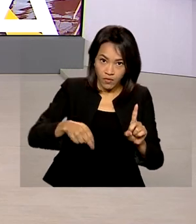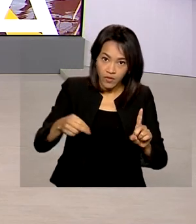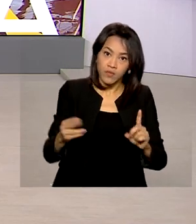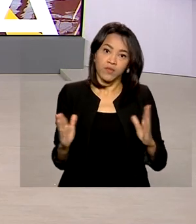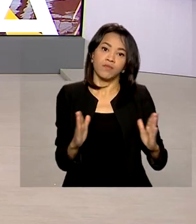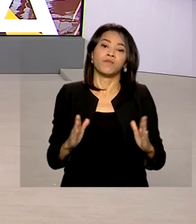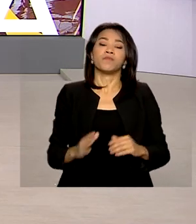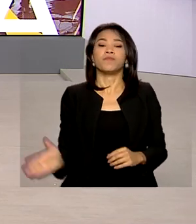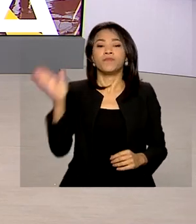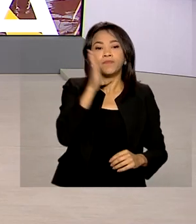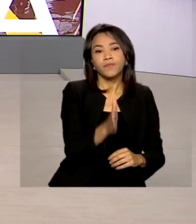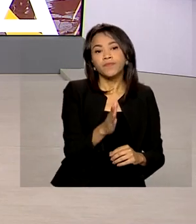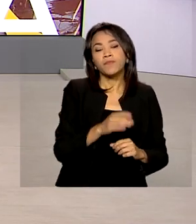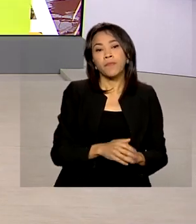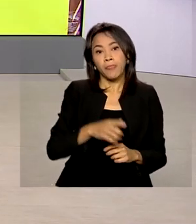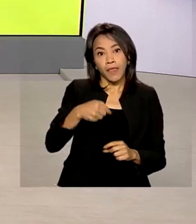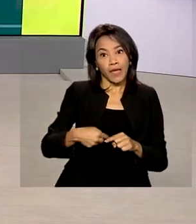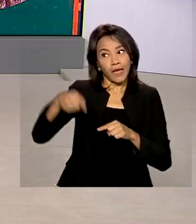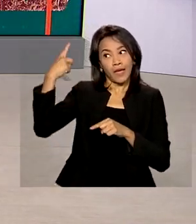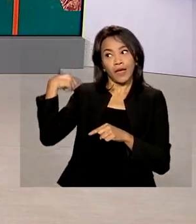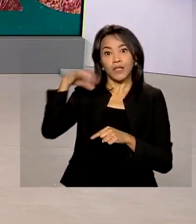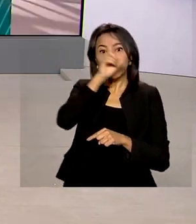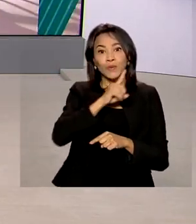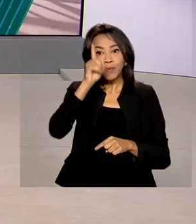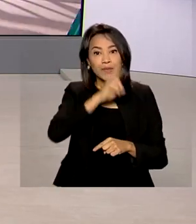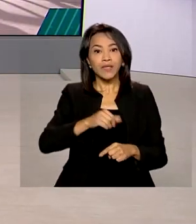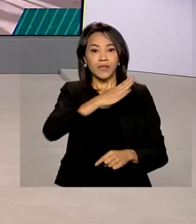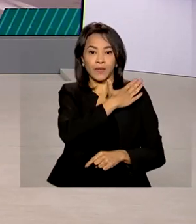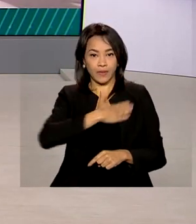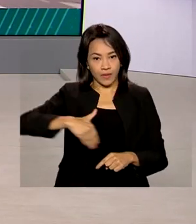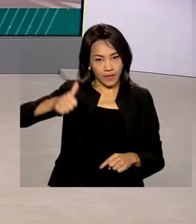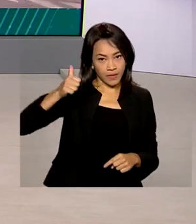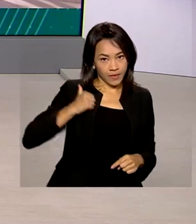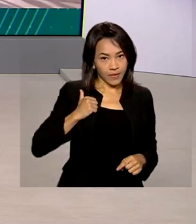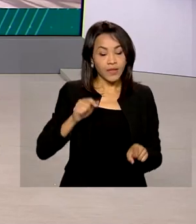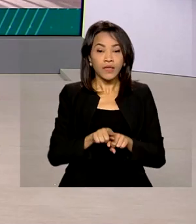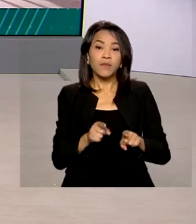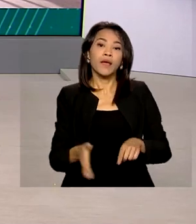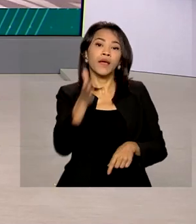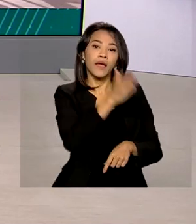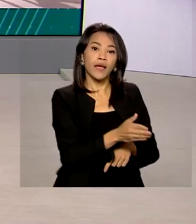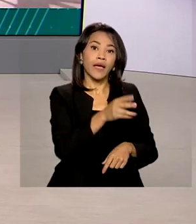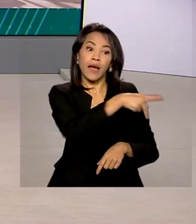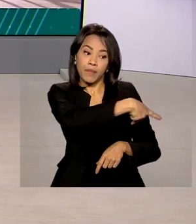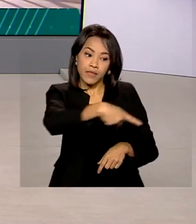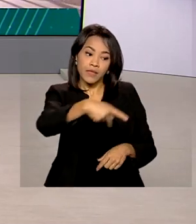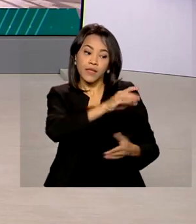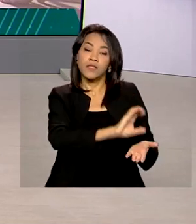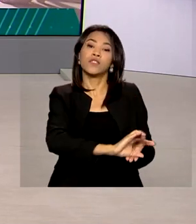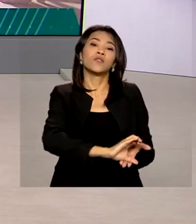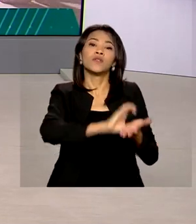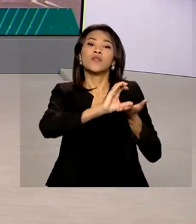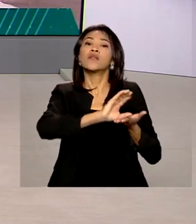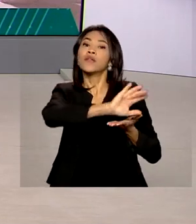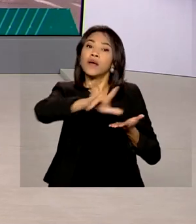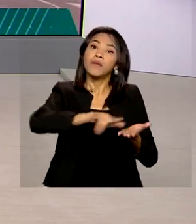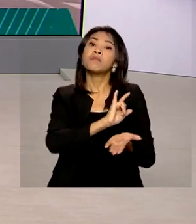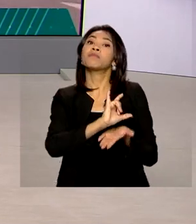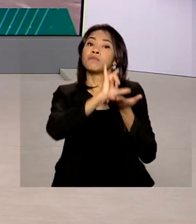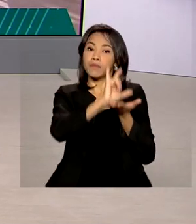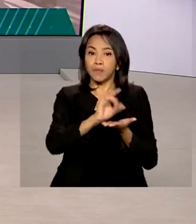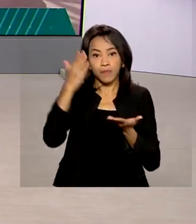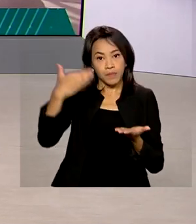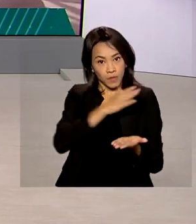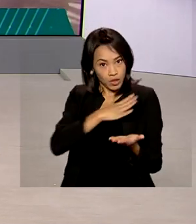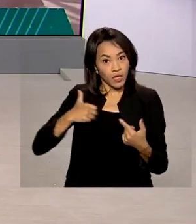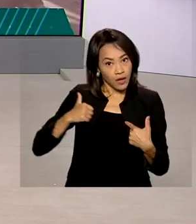E nesse domingo, Dia das Mães, a primeira-dama e presidente do Conselho do Programa Pátria Voluntária, Michele Bolsonaro, e